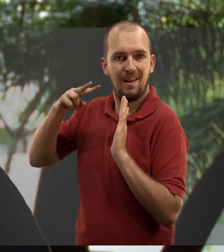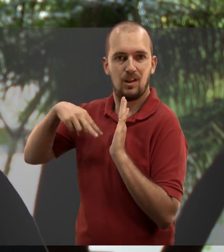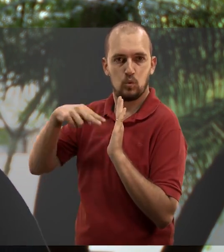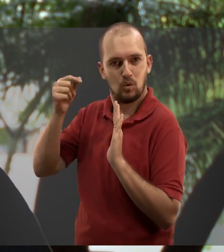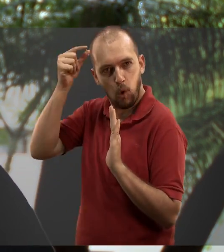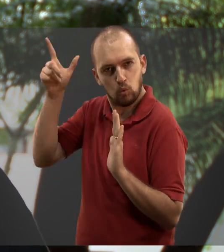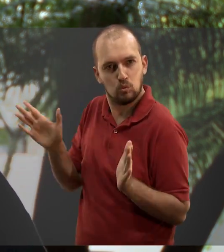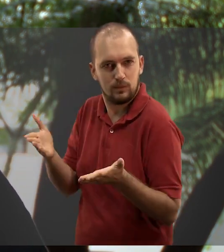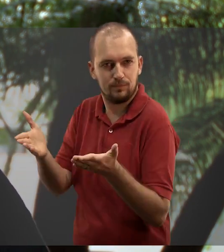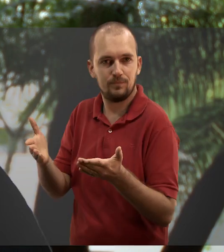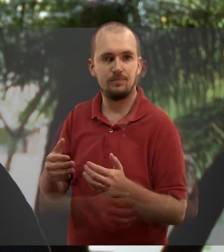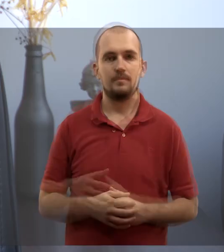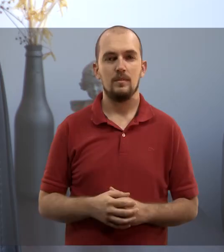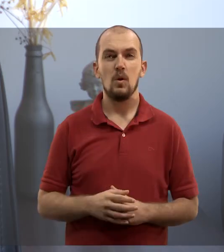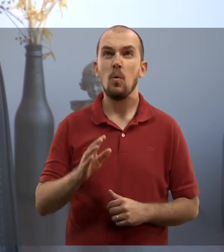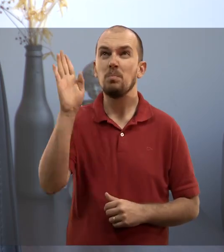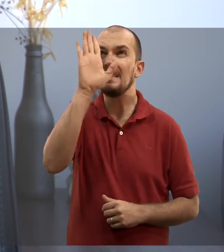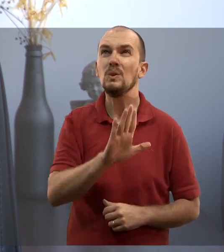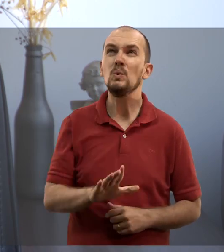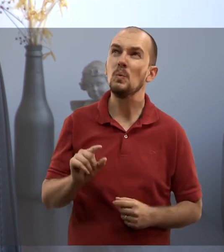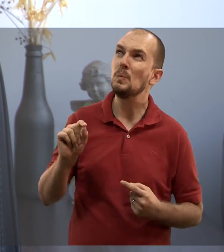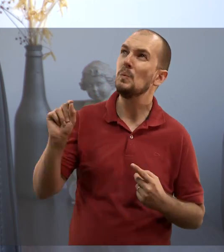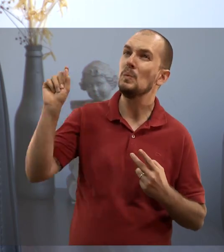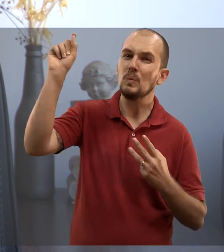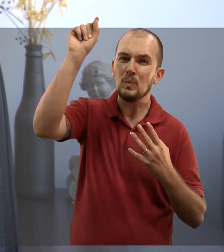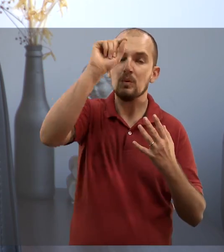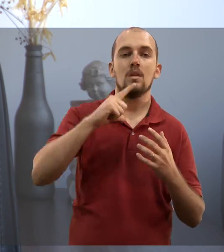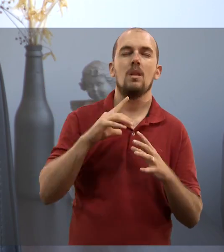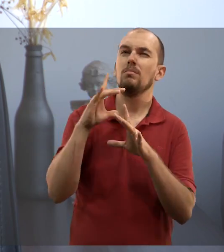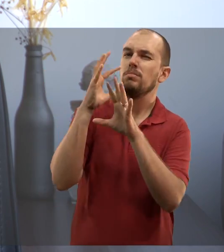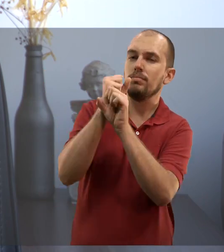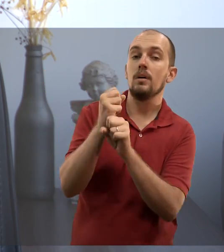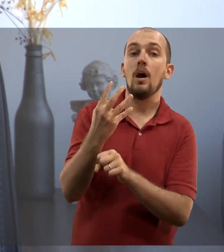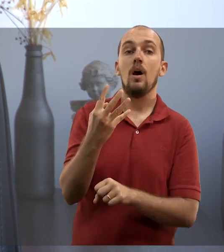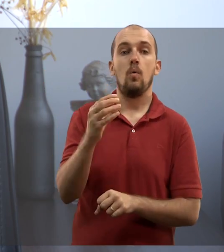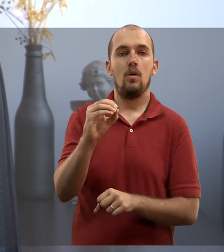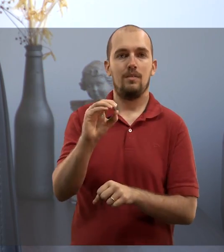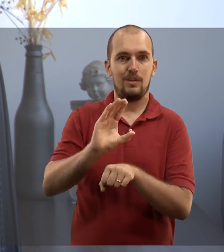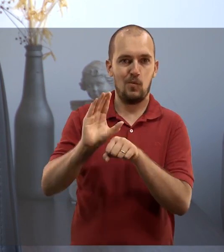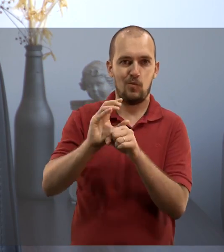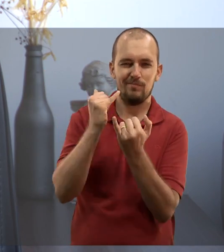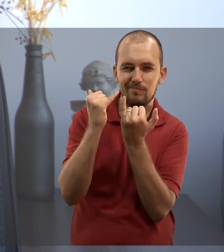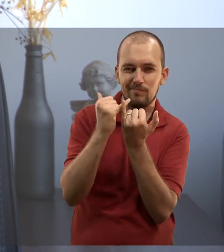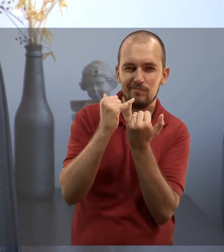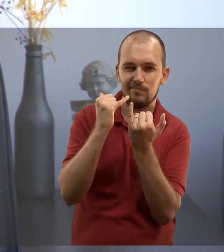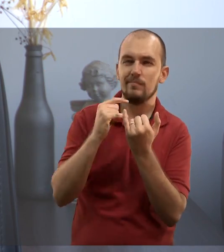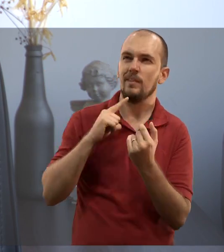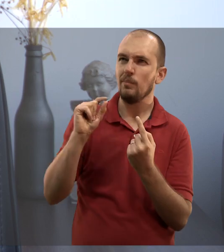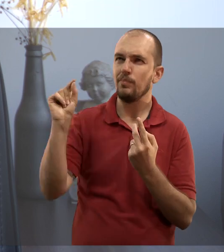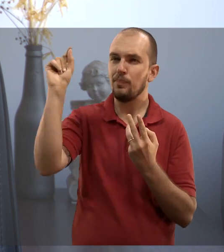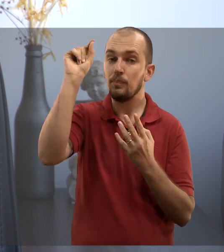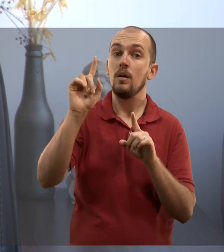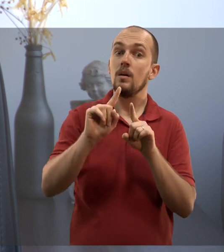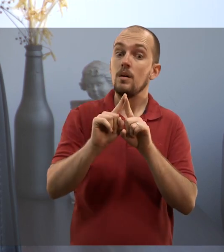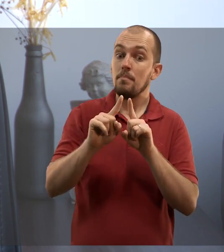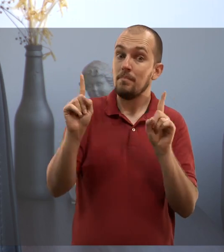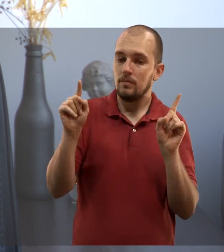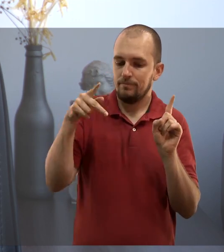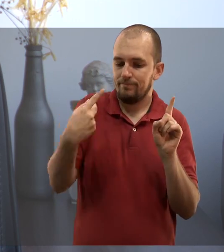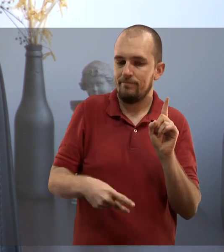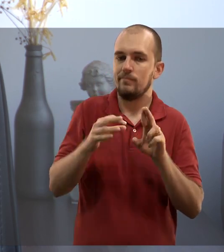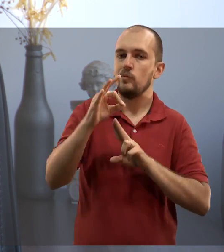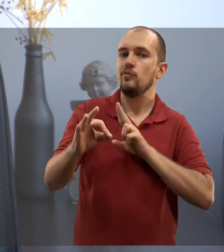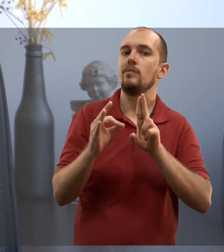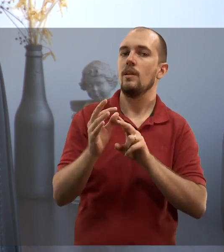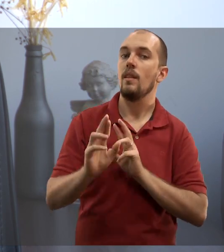muita coisa sobre cultura de leitura. Um diferencial desse aluno, dos demais outros 40 cursos de biblioteconomia que existem no país,